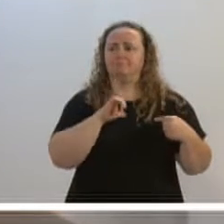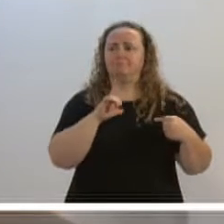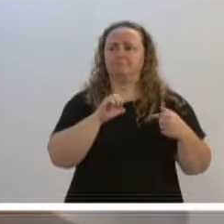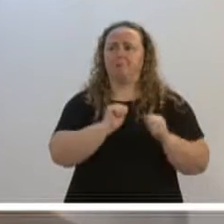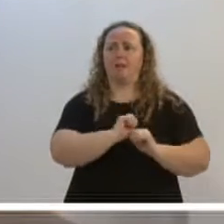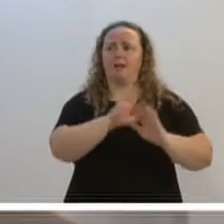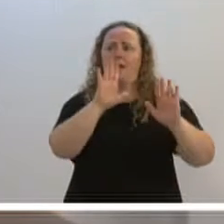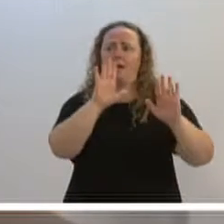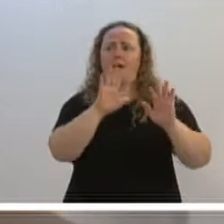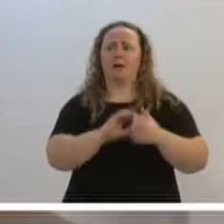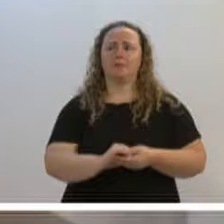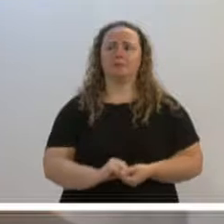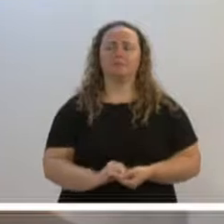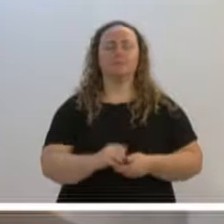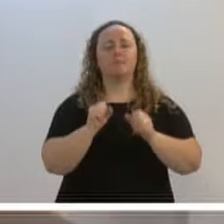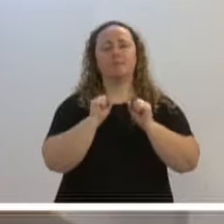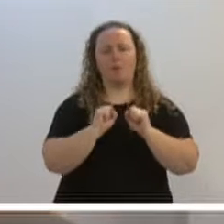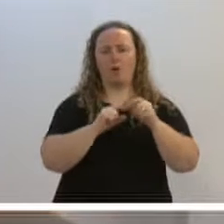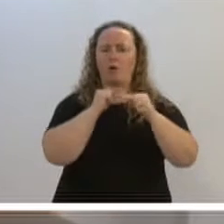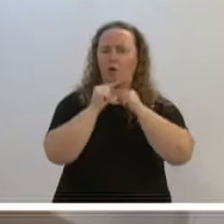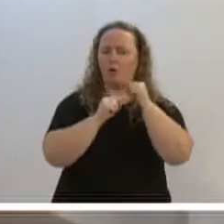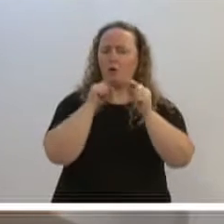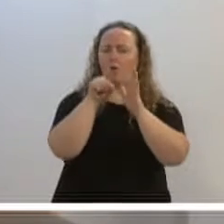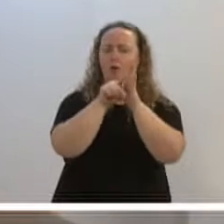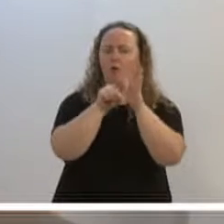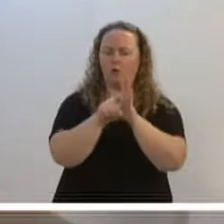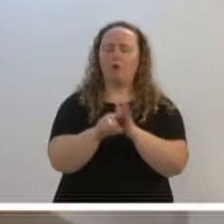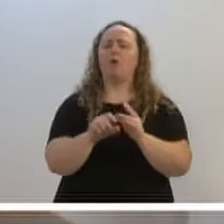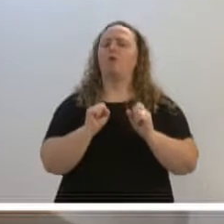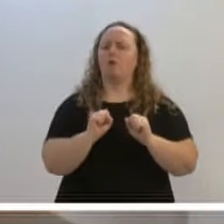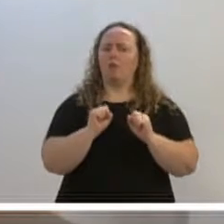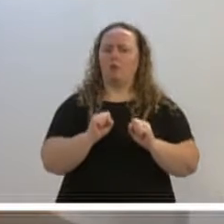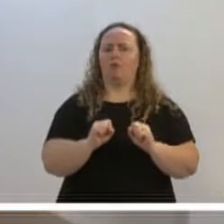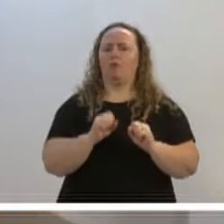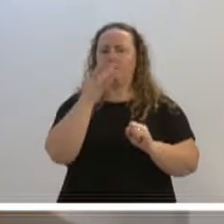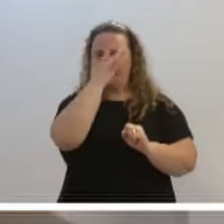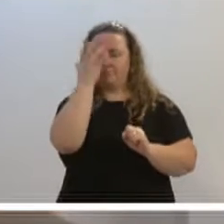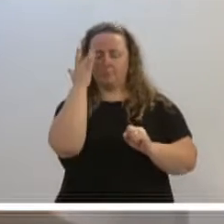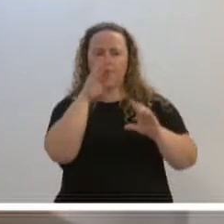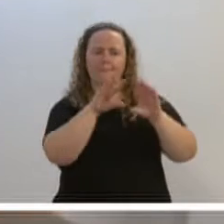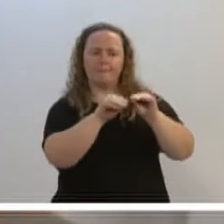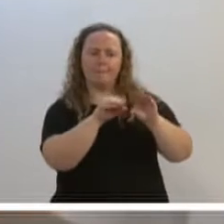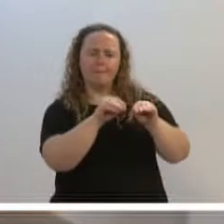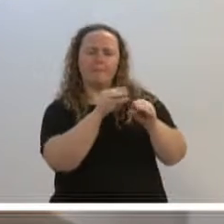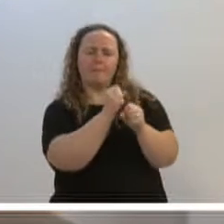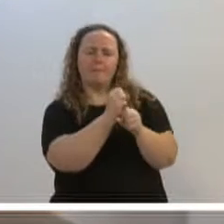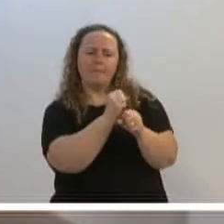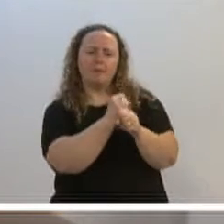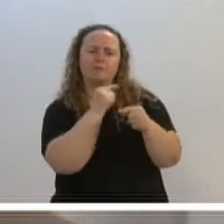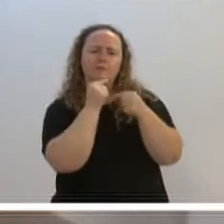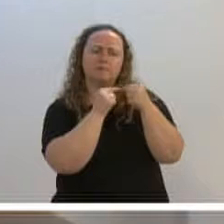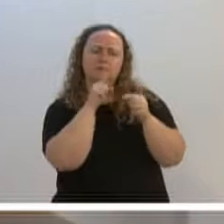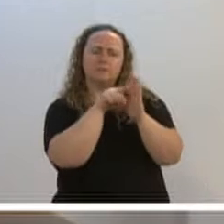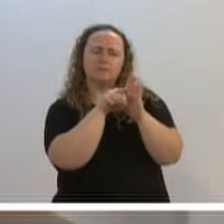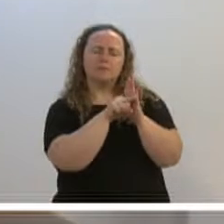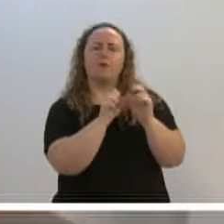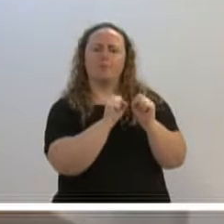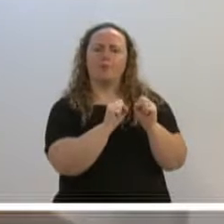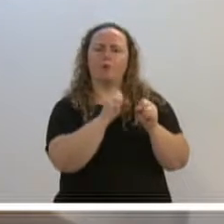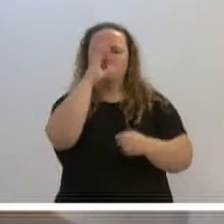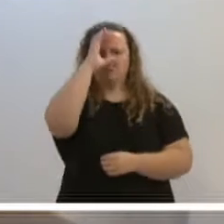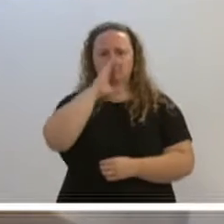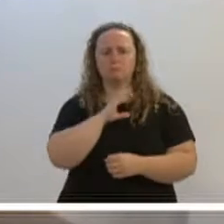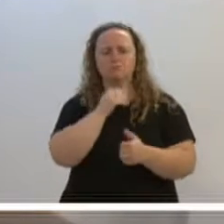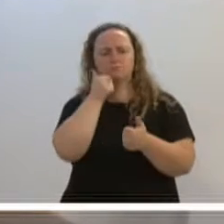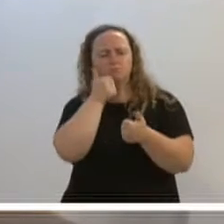fatos. pode questionar, como eu disse, questionar quem mexe nos cálculos, quem mexe nos números e tem que fazer. E o cidadão tem que acompanhar.